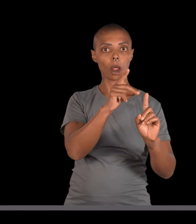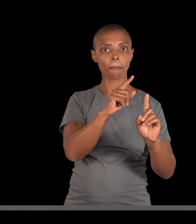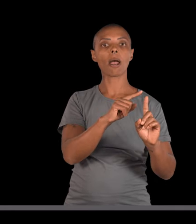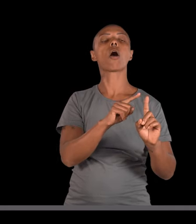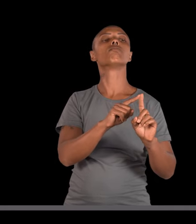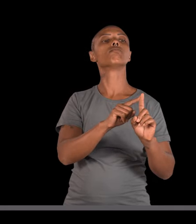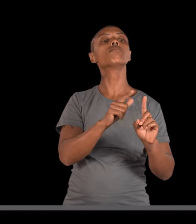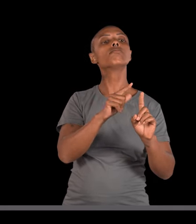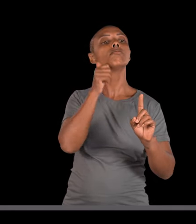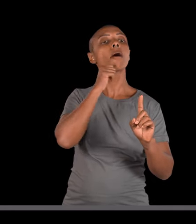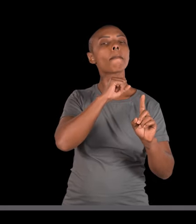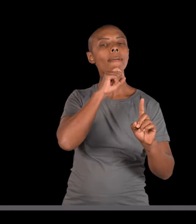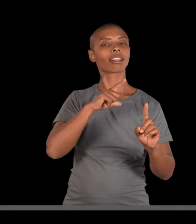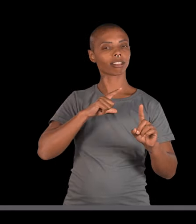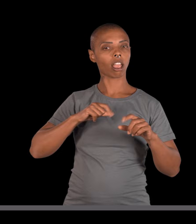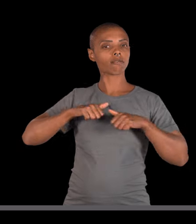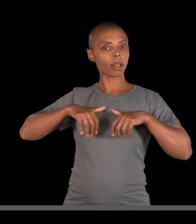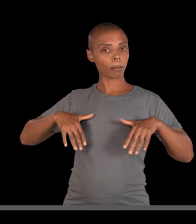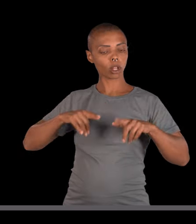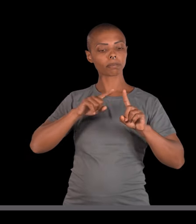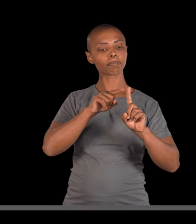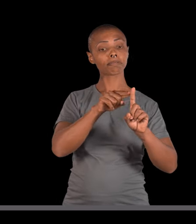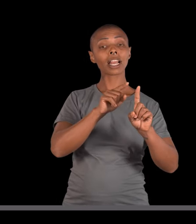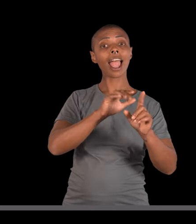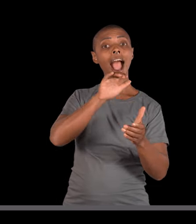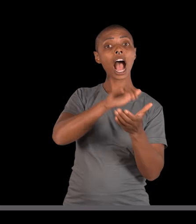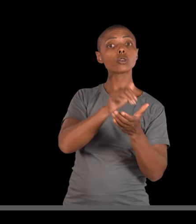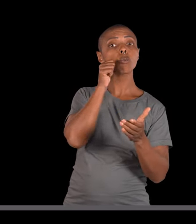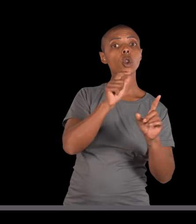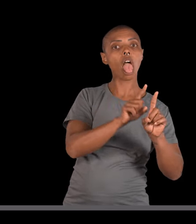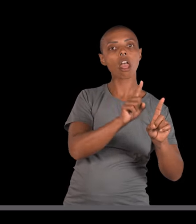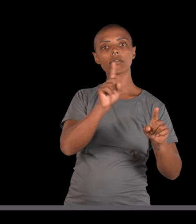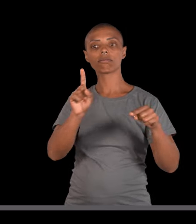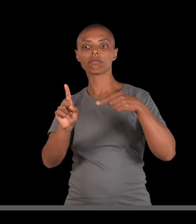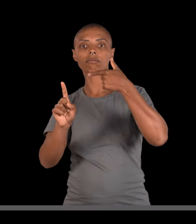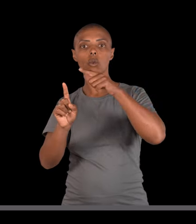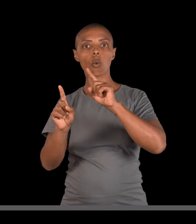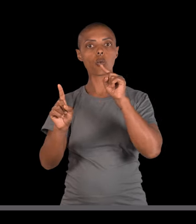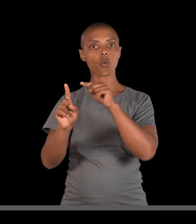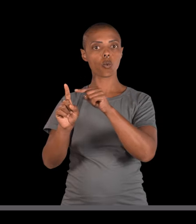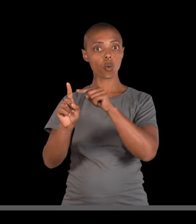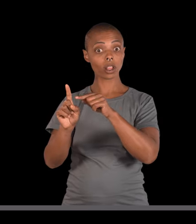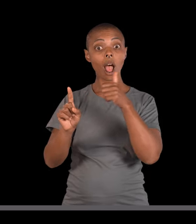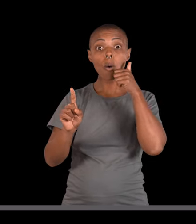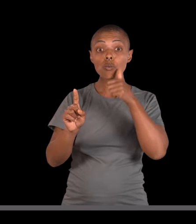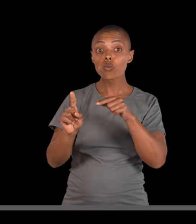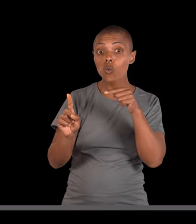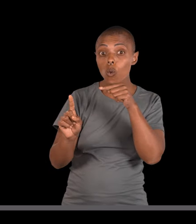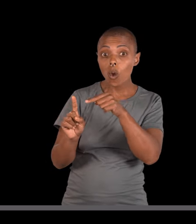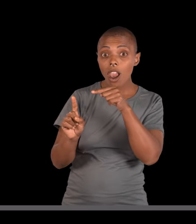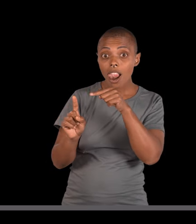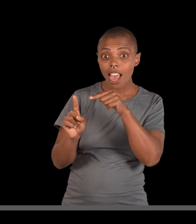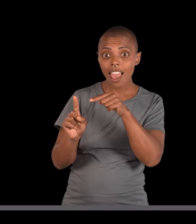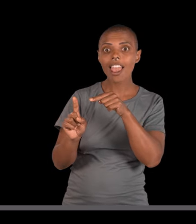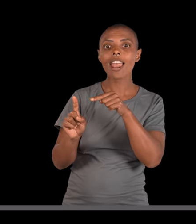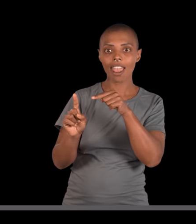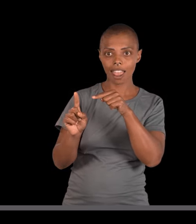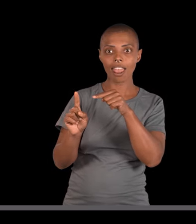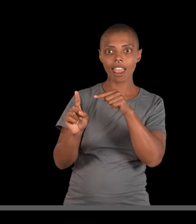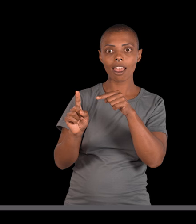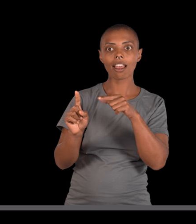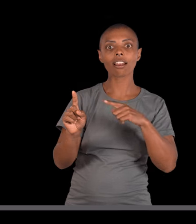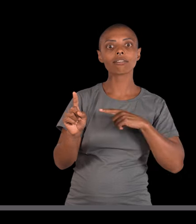cística, ele casou com uma mulher, casou com uma mulher, e essa mulher aqui